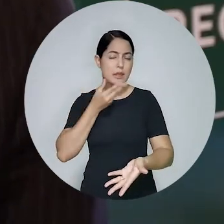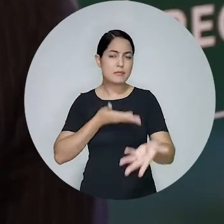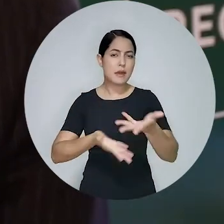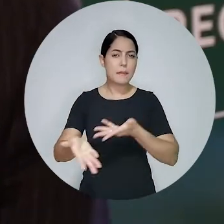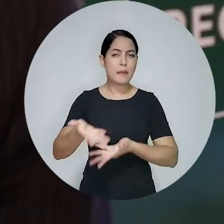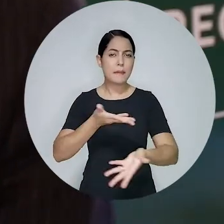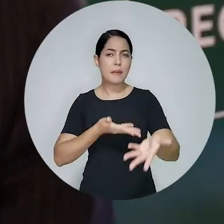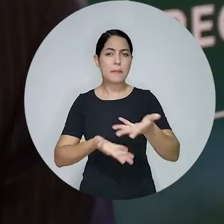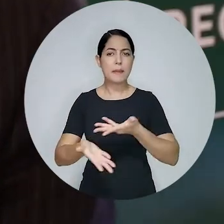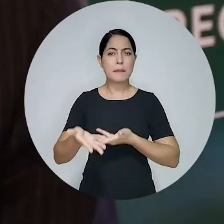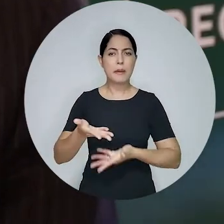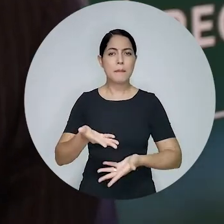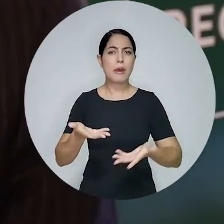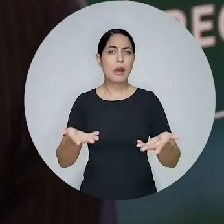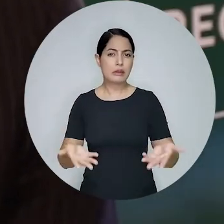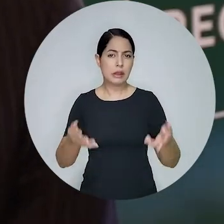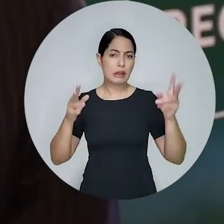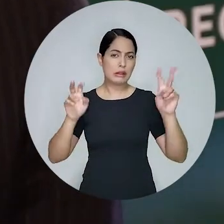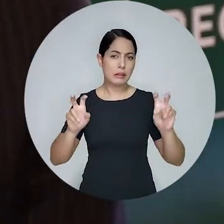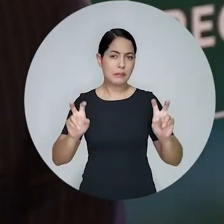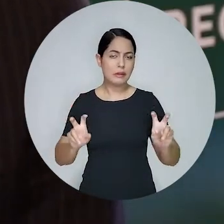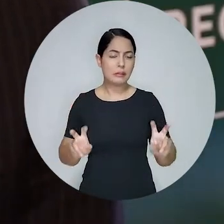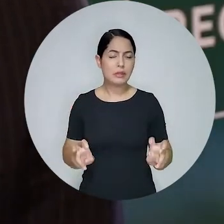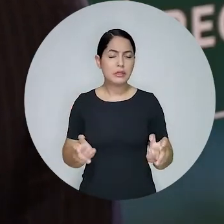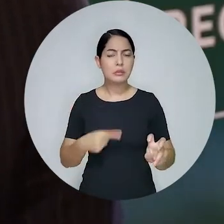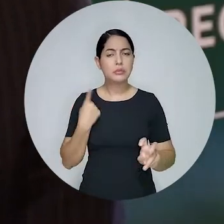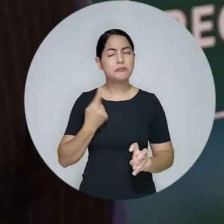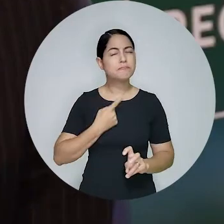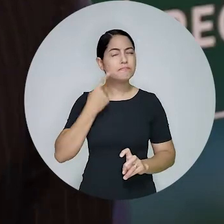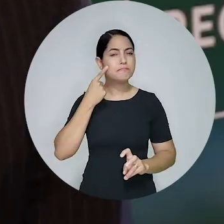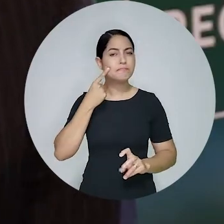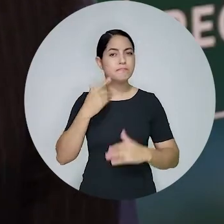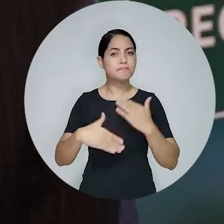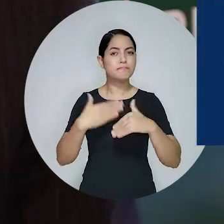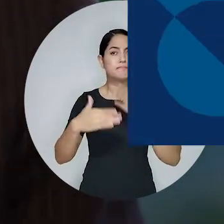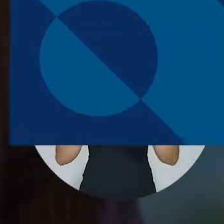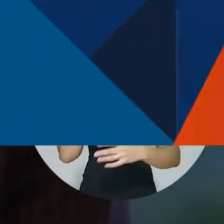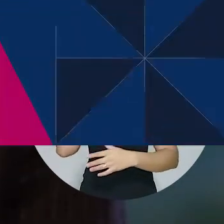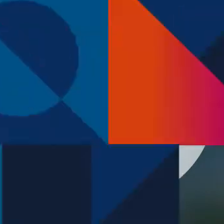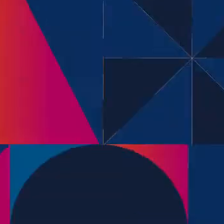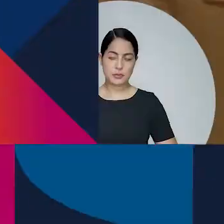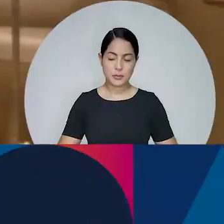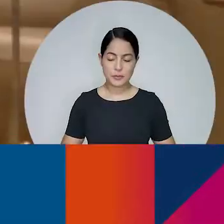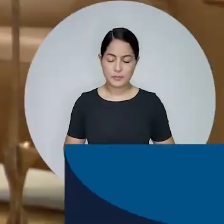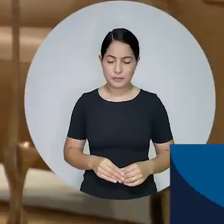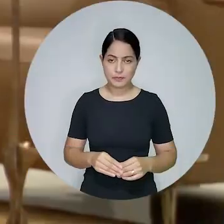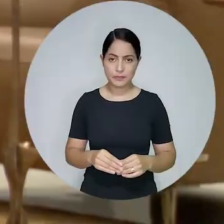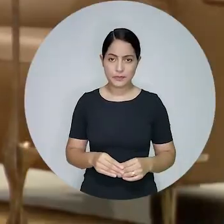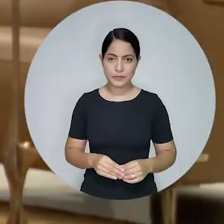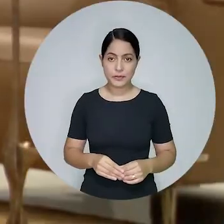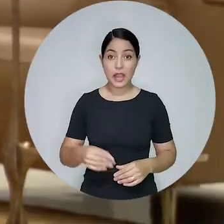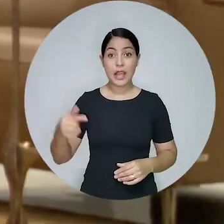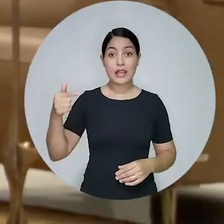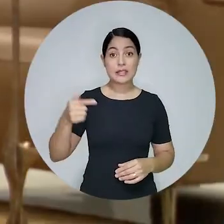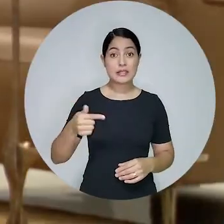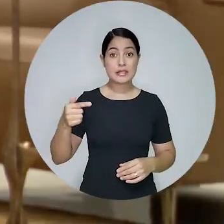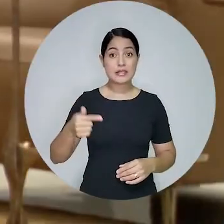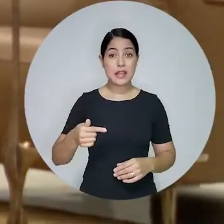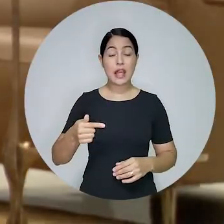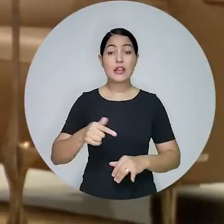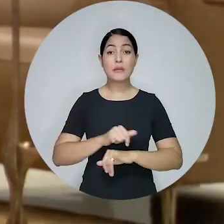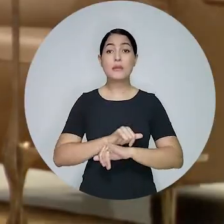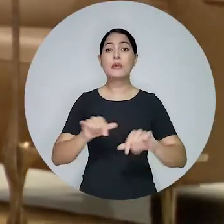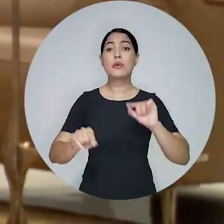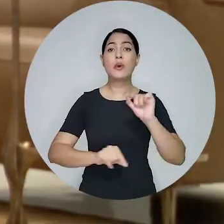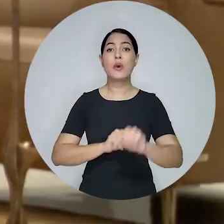troca de pensamento, reversão sobre o assunto, permitirá desenvolvimentos futuros. A sétima edição do selo